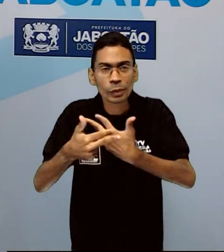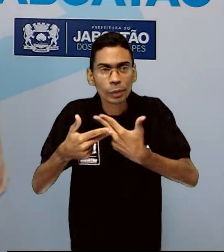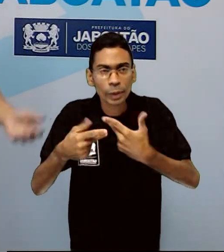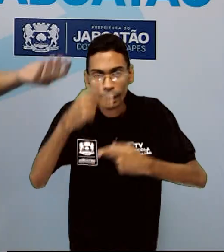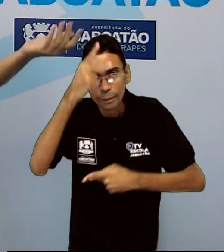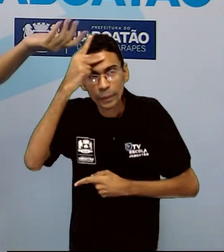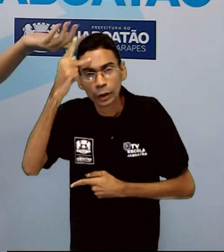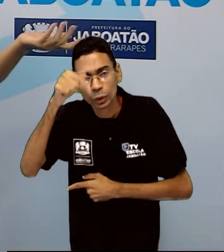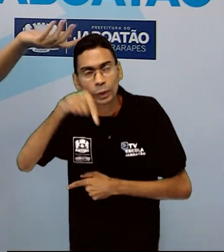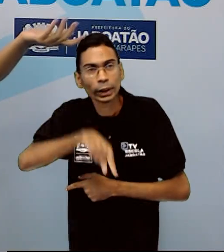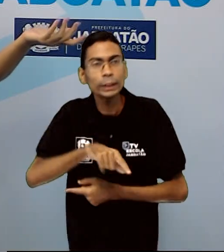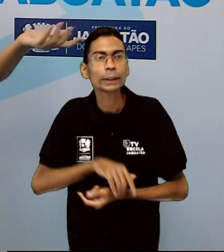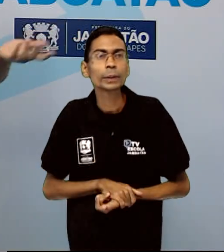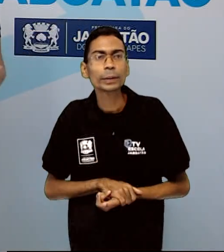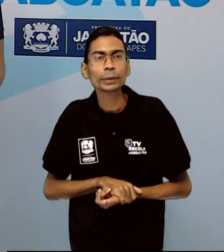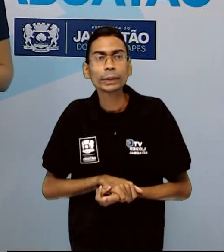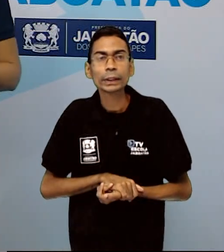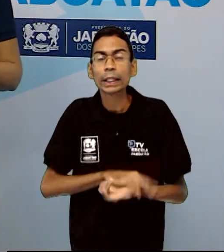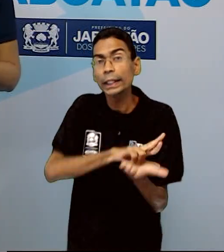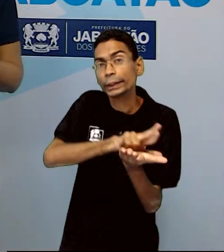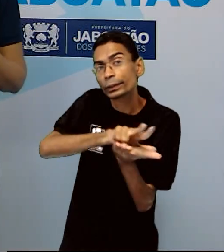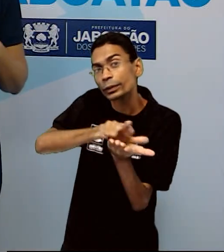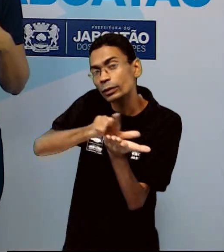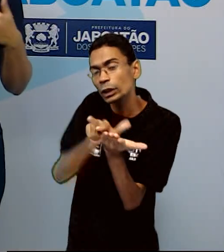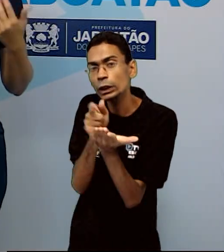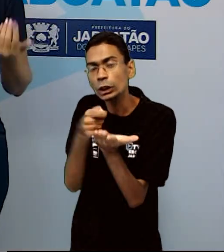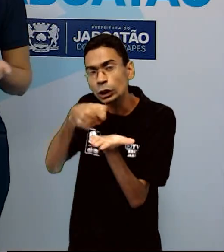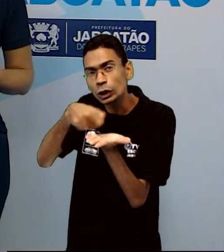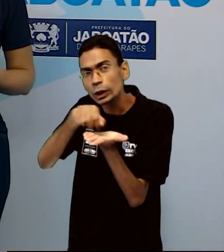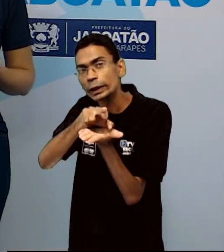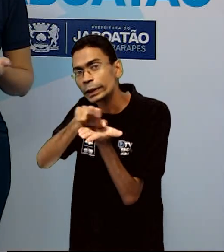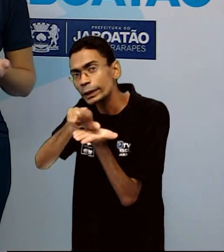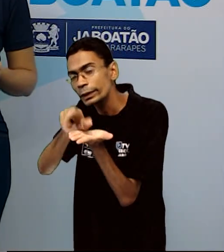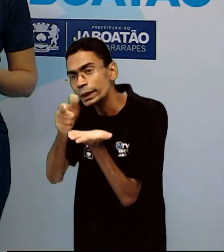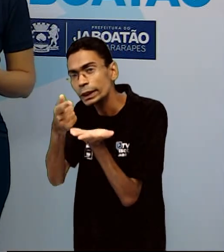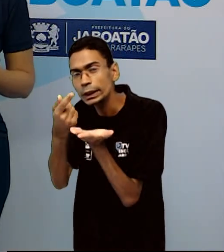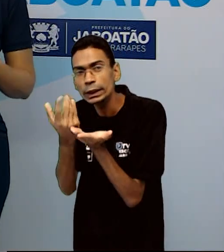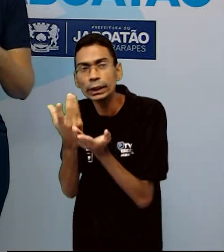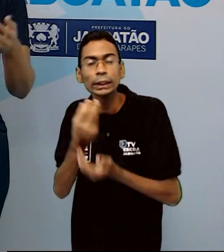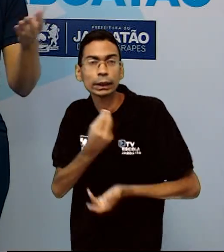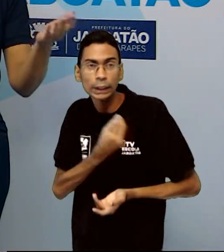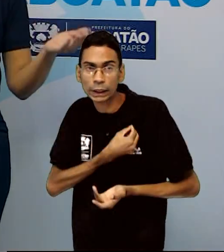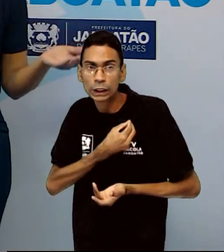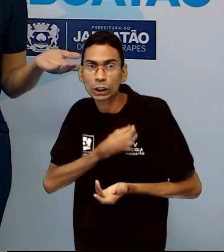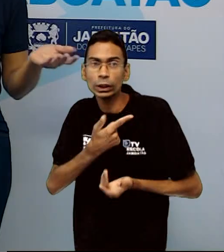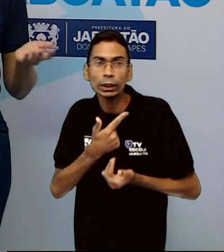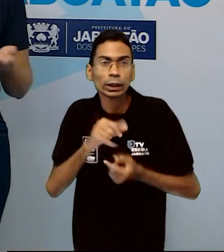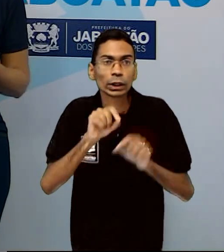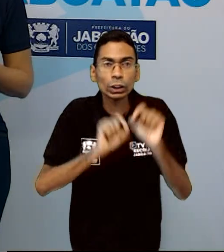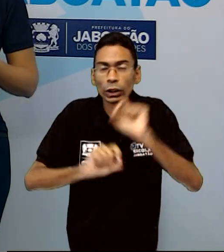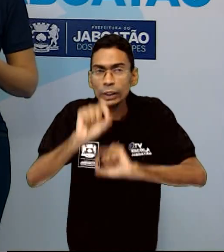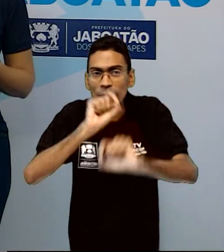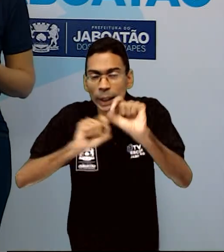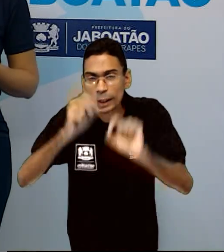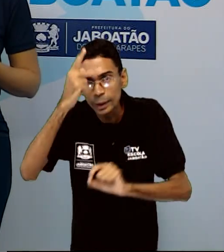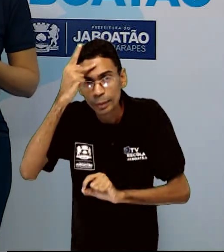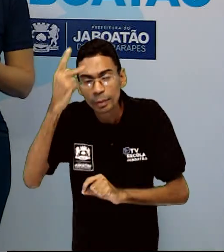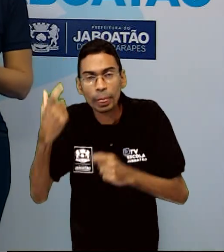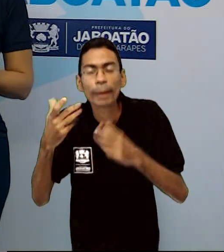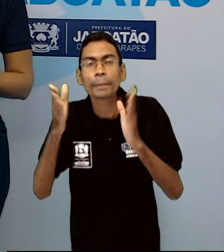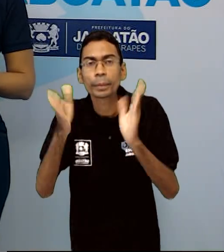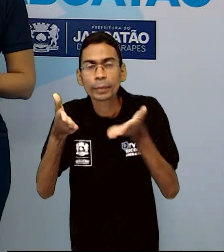A diversidade descreve as diferenças existentes entre as pessoas que fazem parte de um determinado grupo.